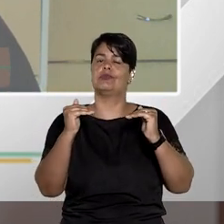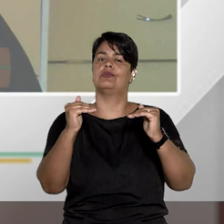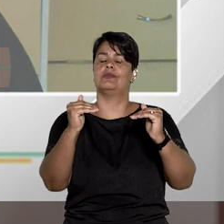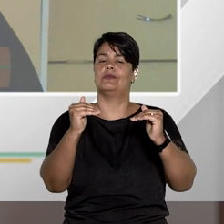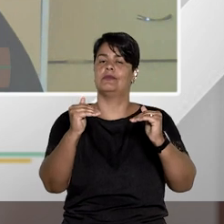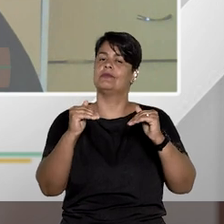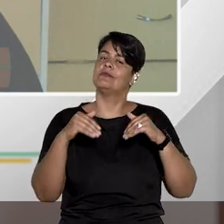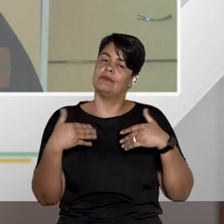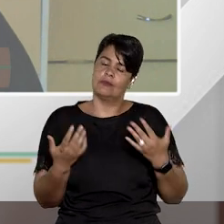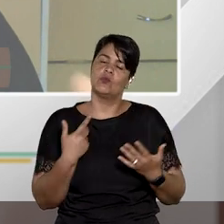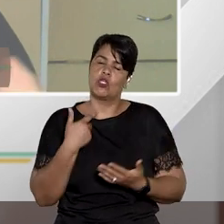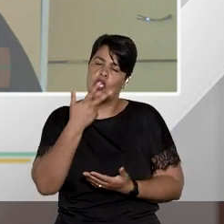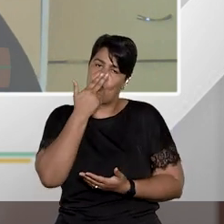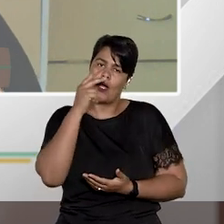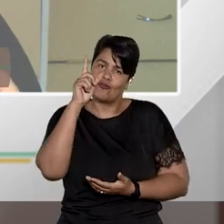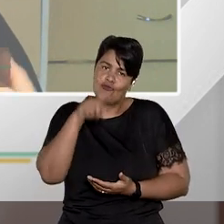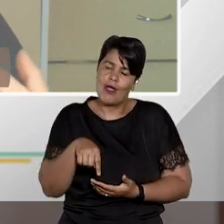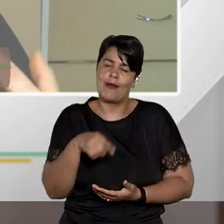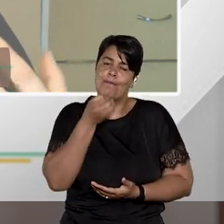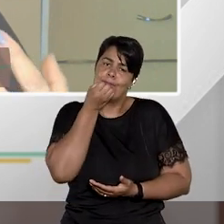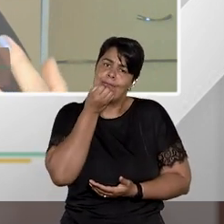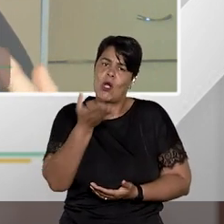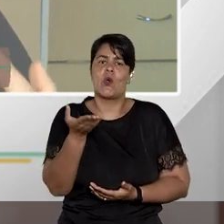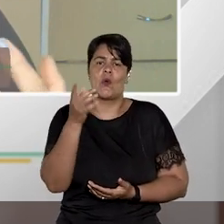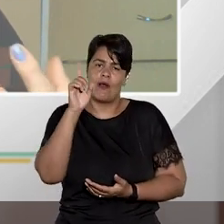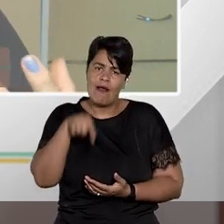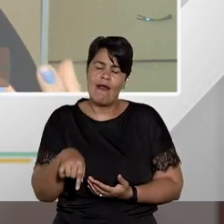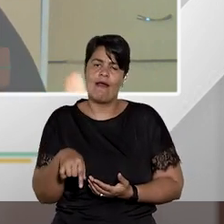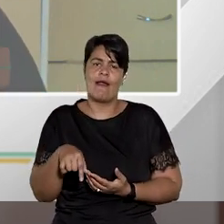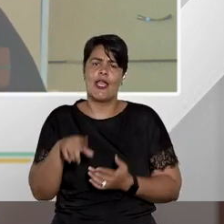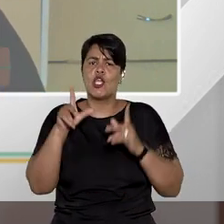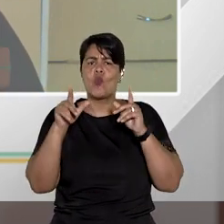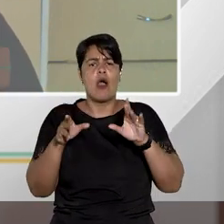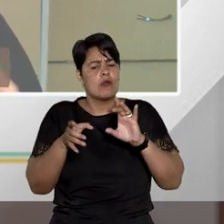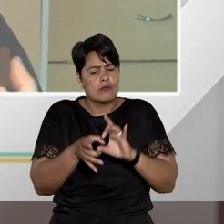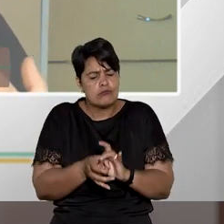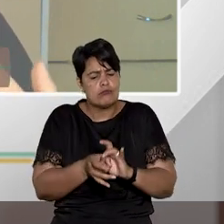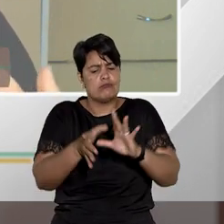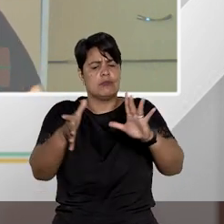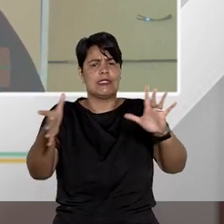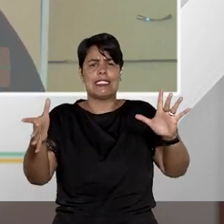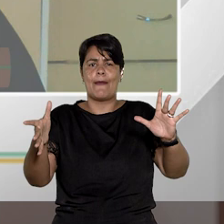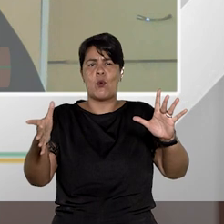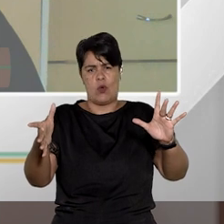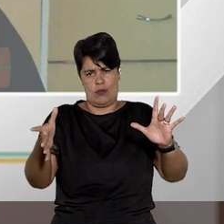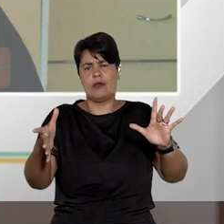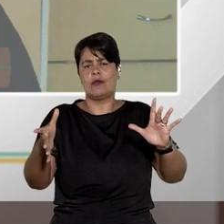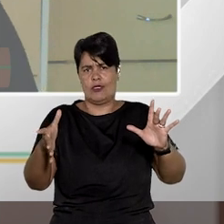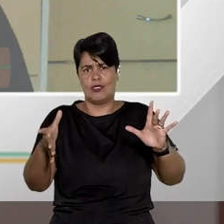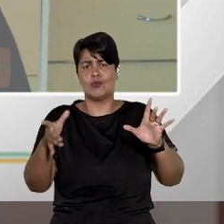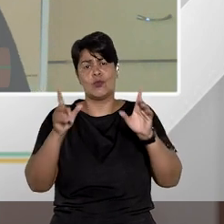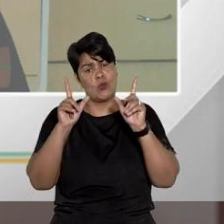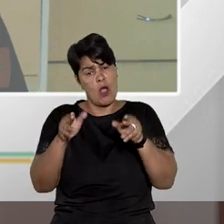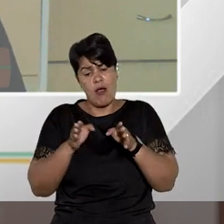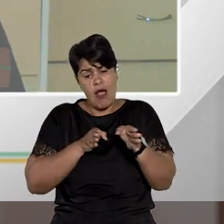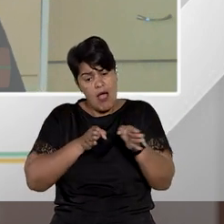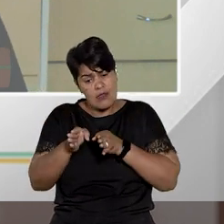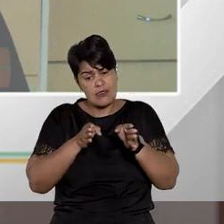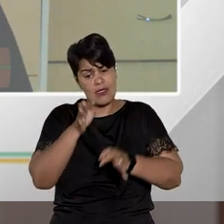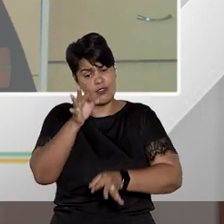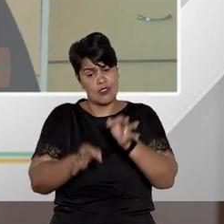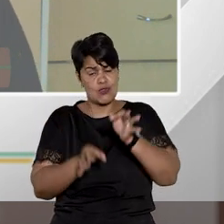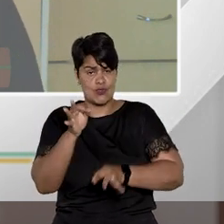isso como algo salutar eu vejo isso como algo democrático algo de acesso à justiça e que os